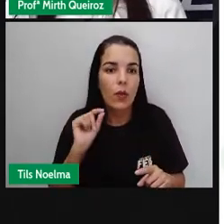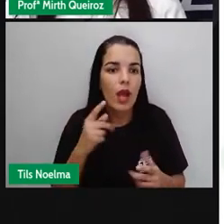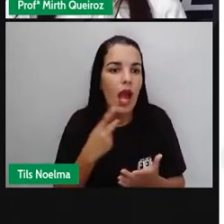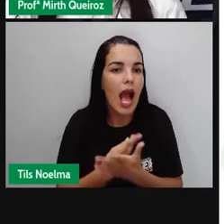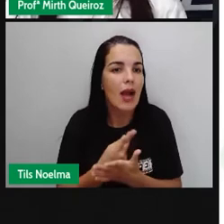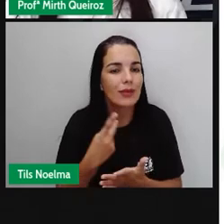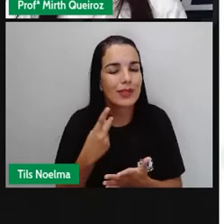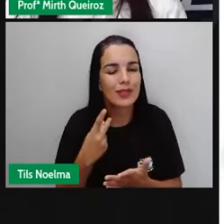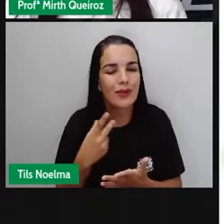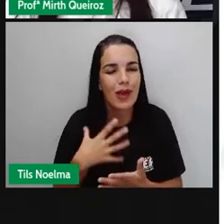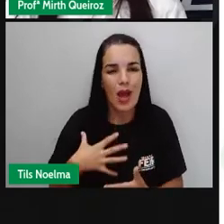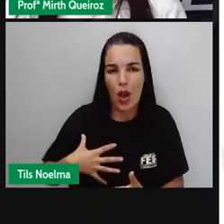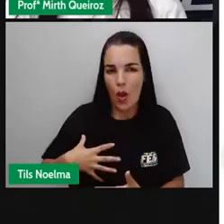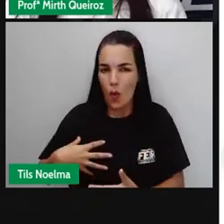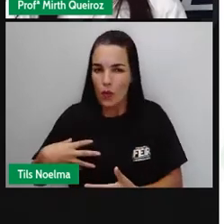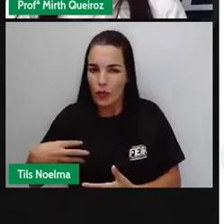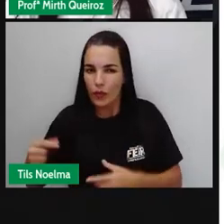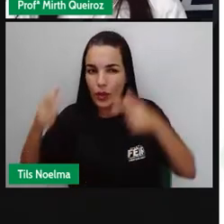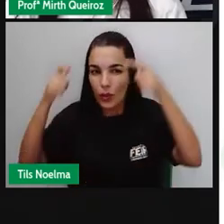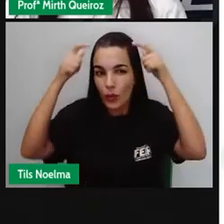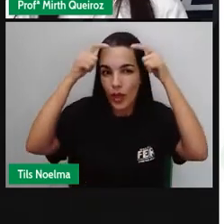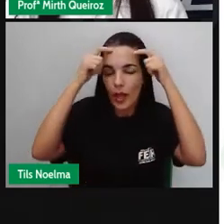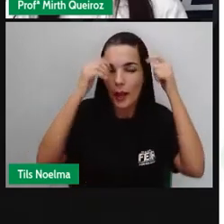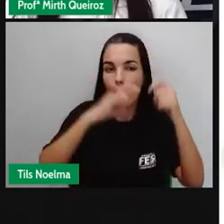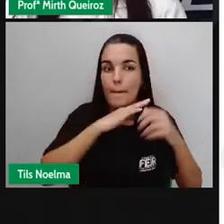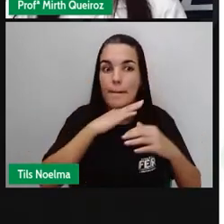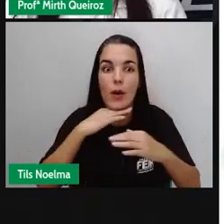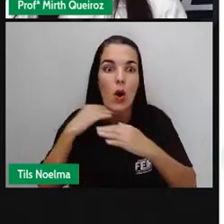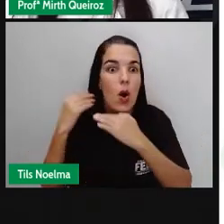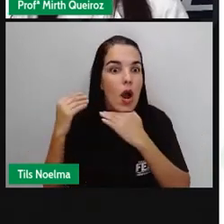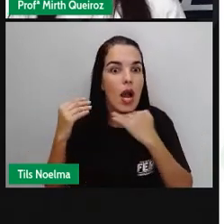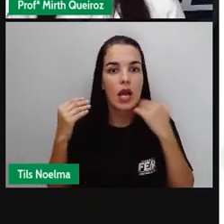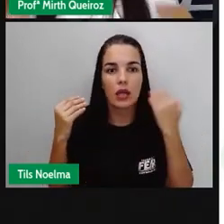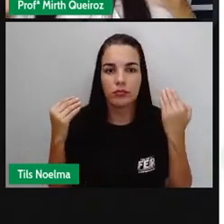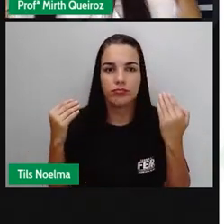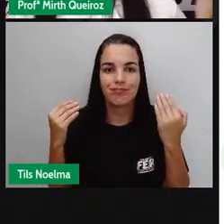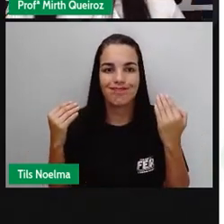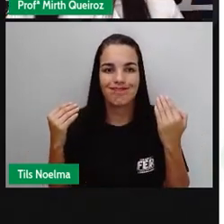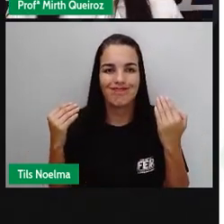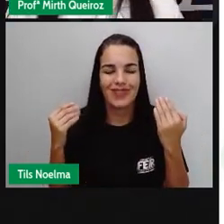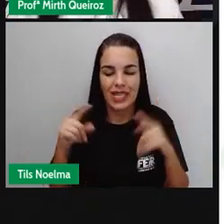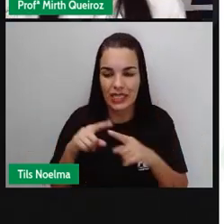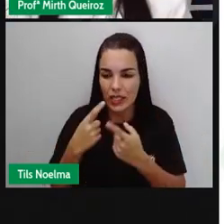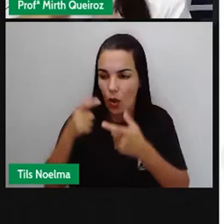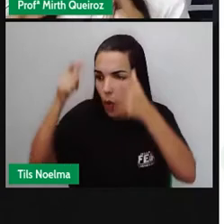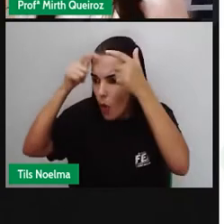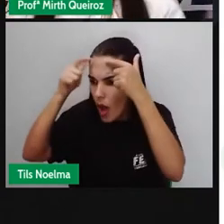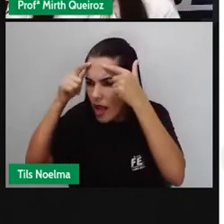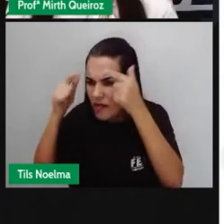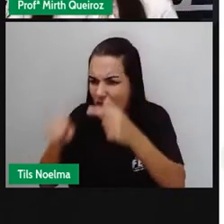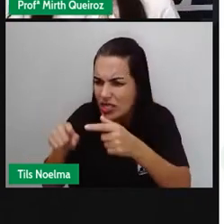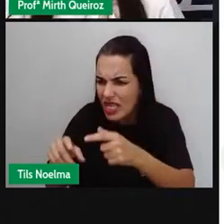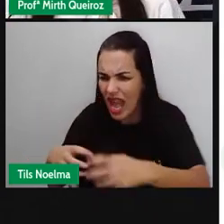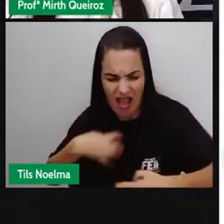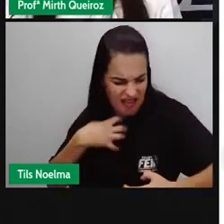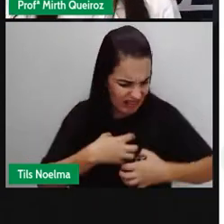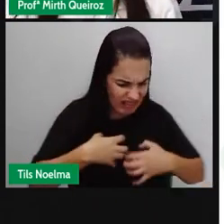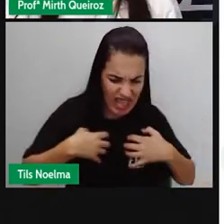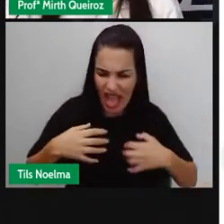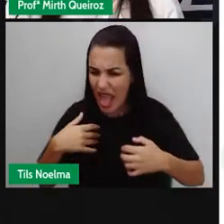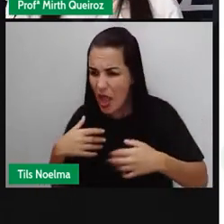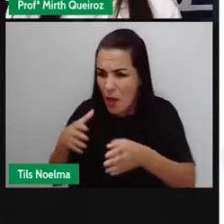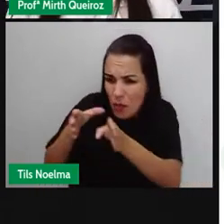príncipe morreu durante a guerra. E aí o rei, todo revoltado, isso não pode? Eu